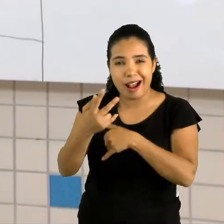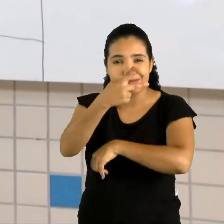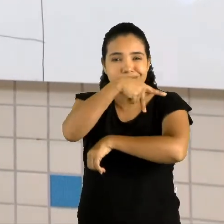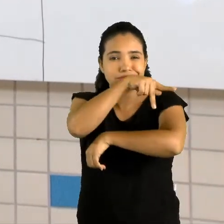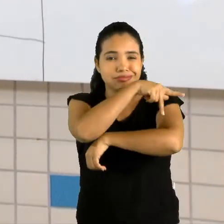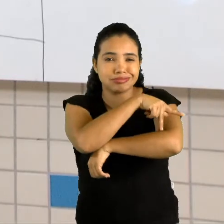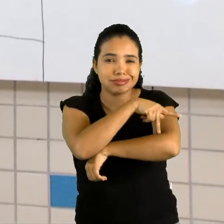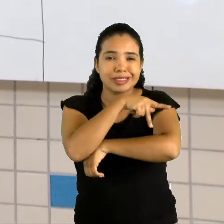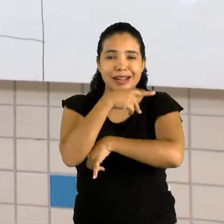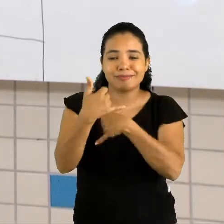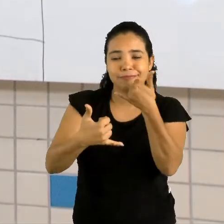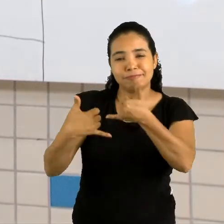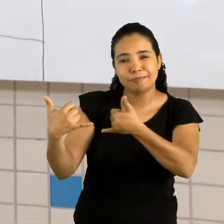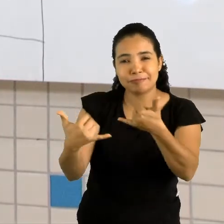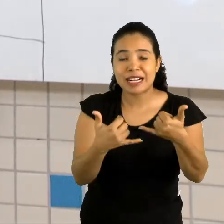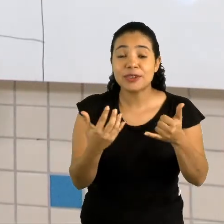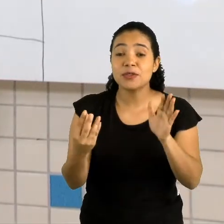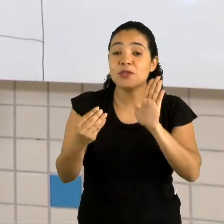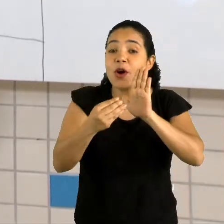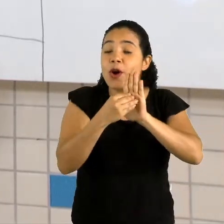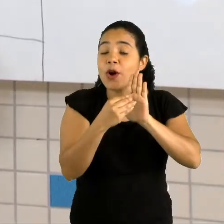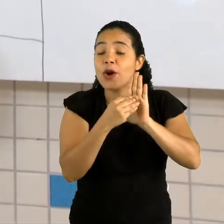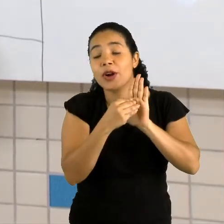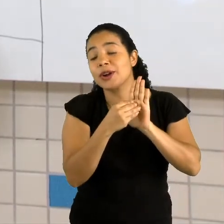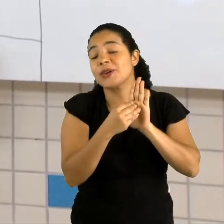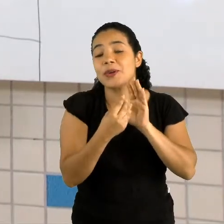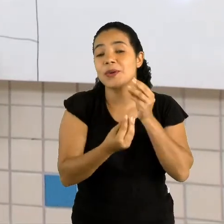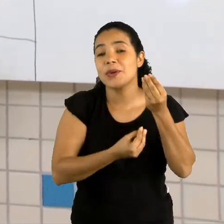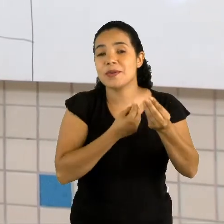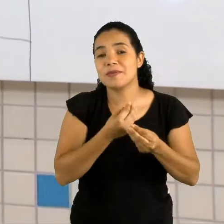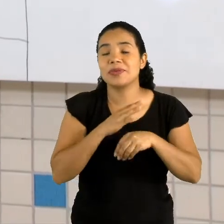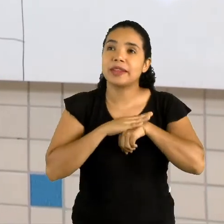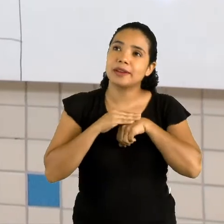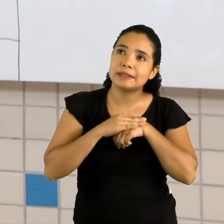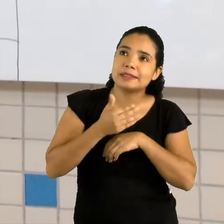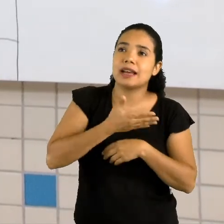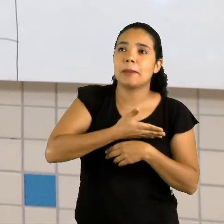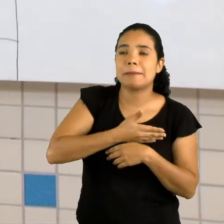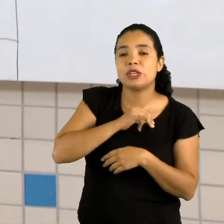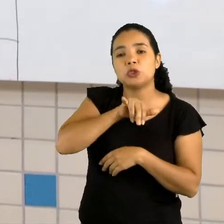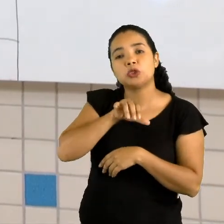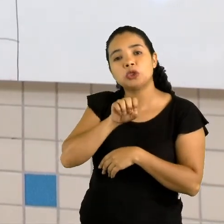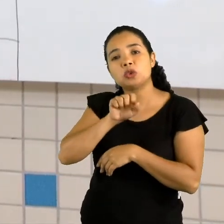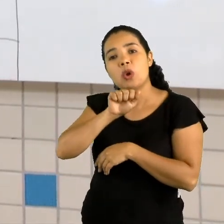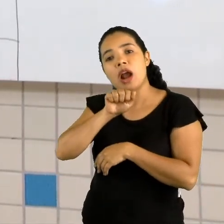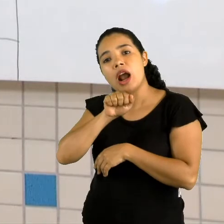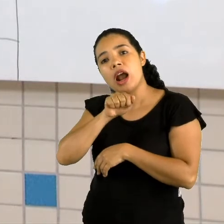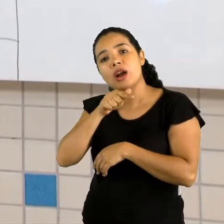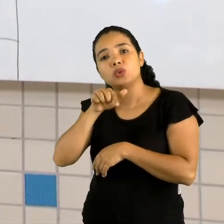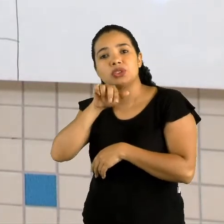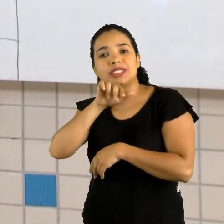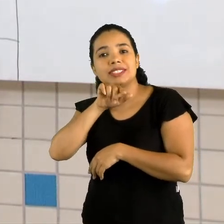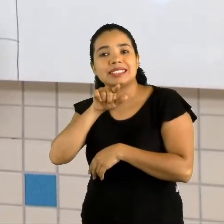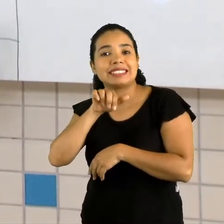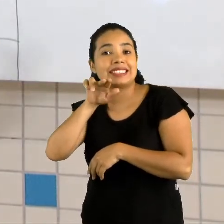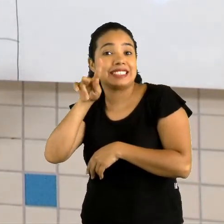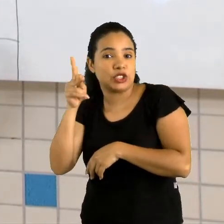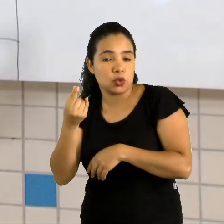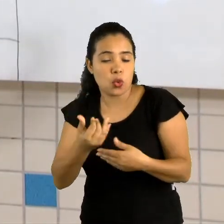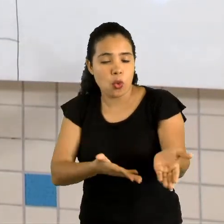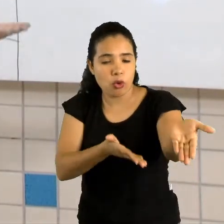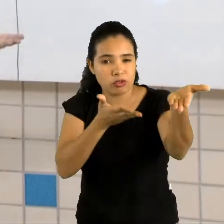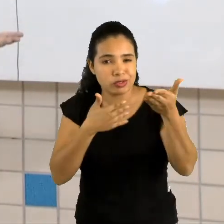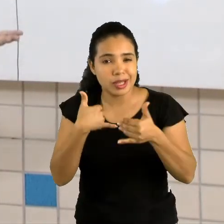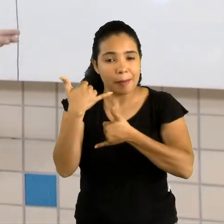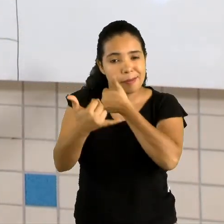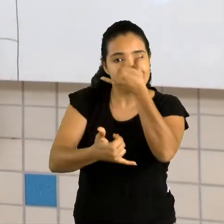você vai colocar, querido amigo Joãozinho, quero convidar você para brincar